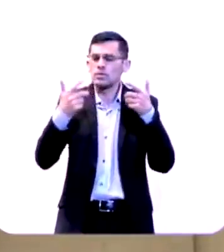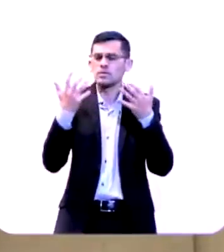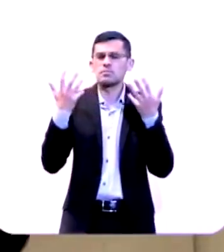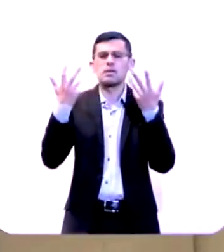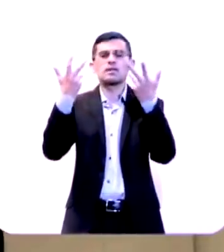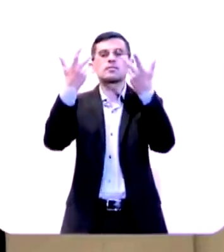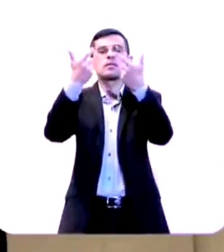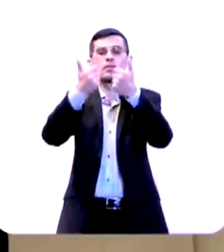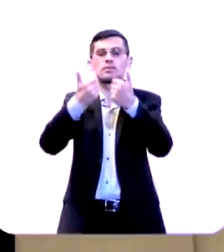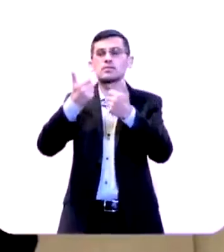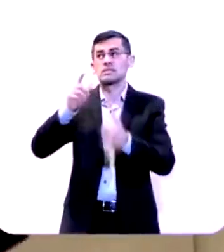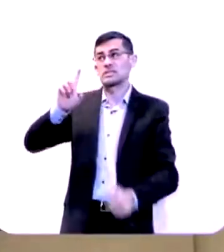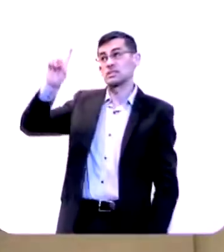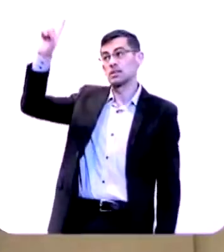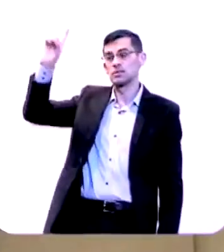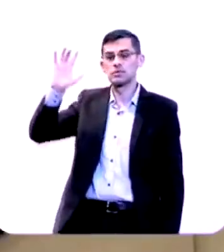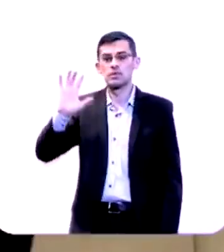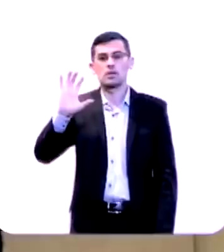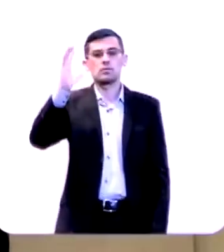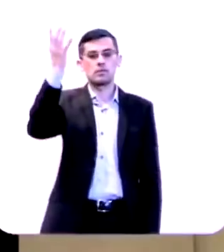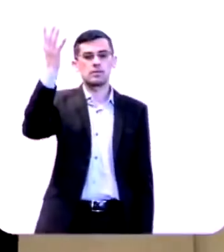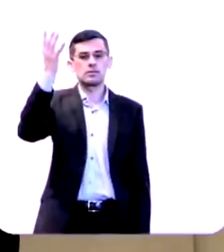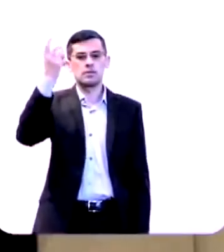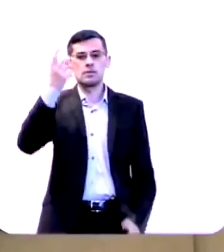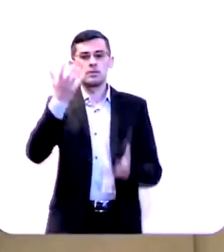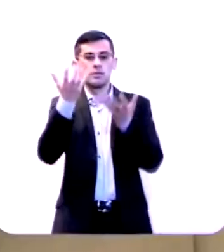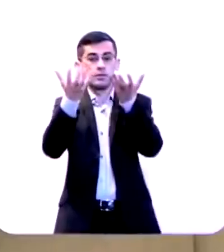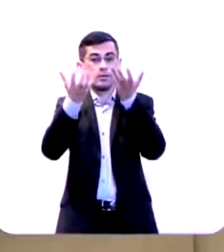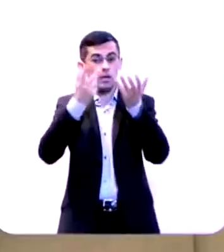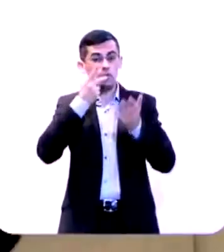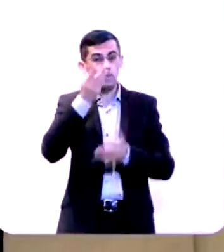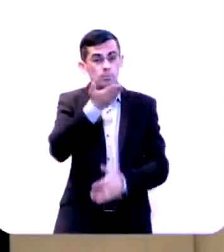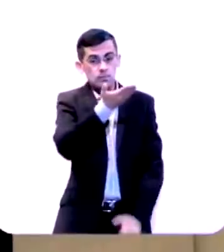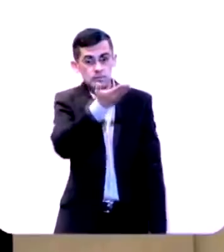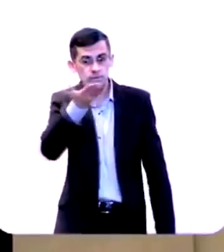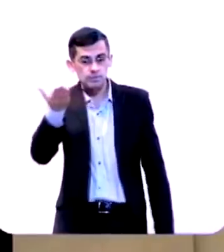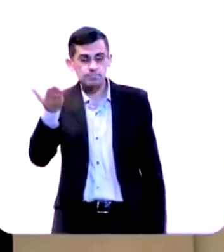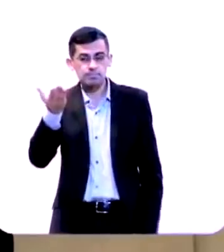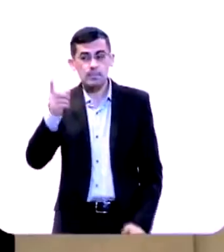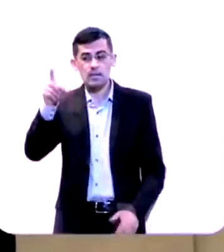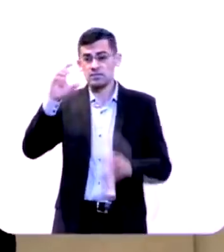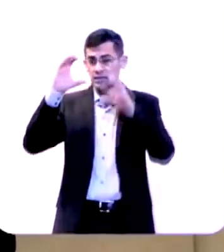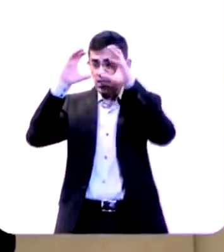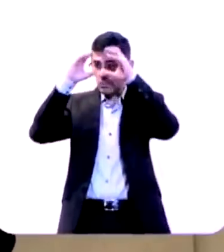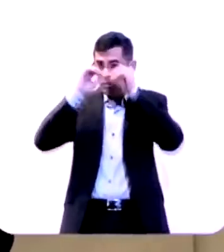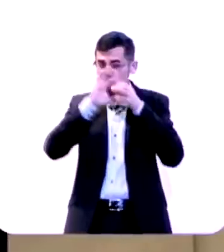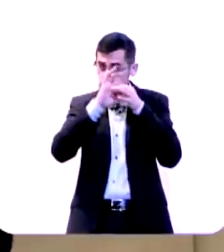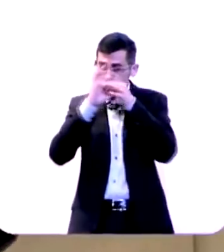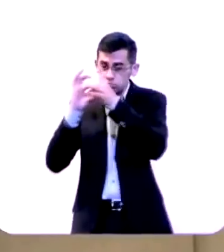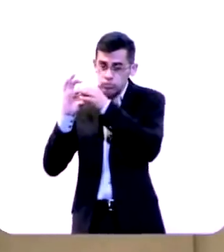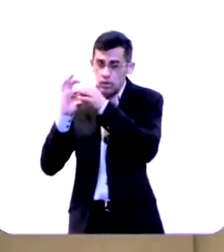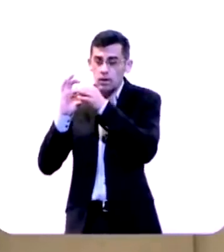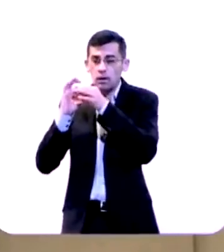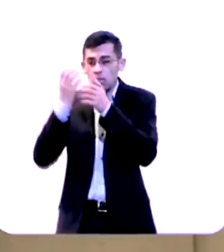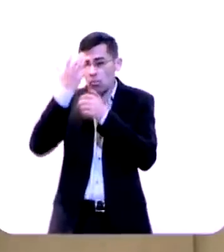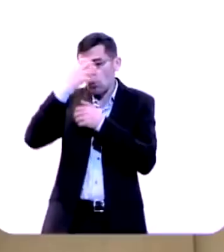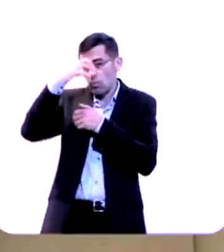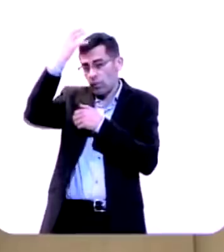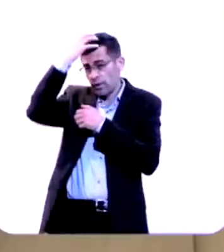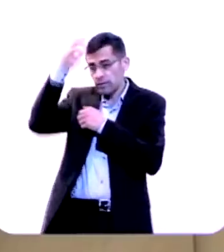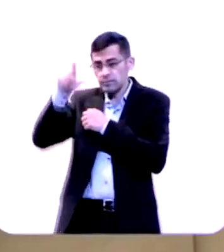de Deus acontecem eu quero dizer pra você que naquela noite quando Ezequias